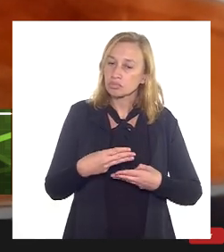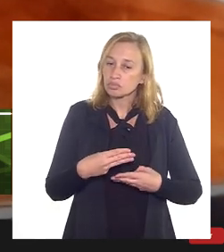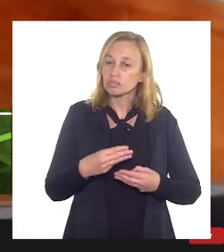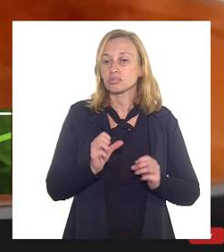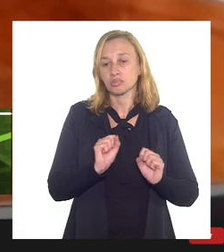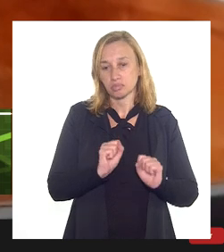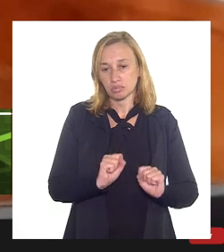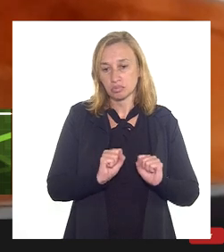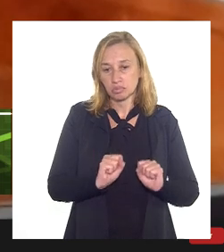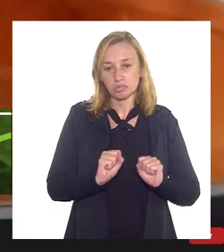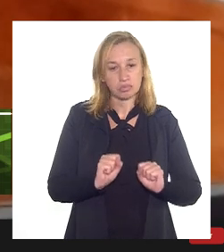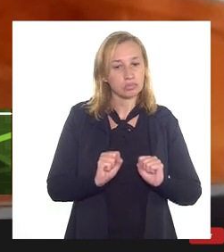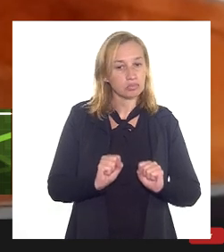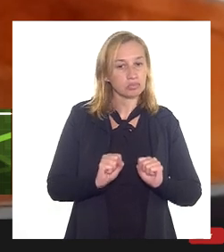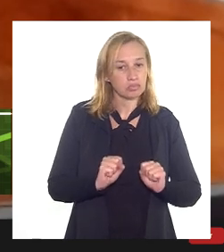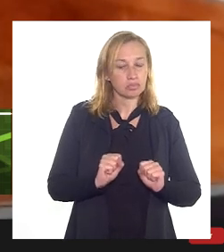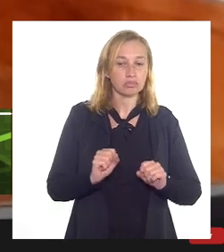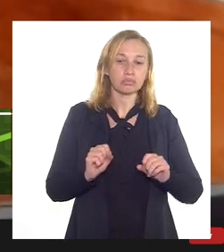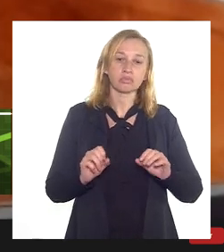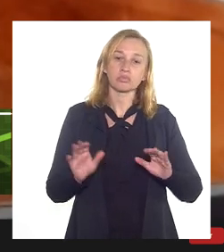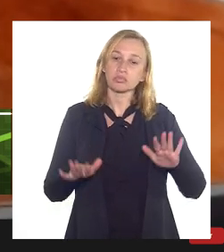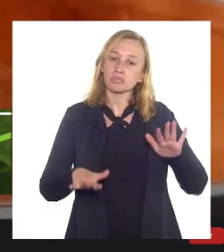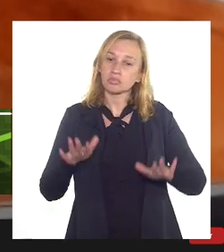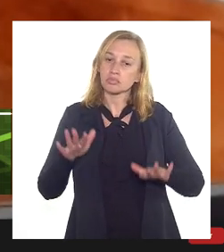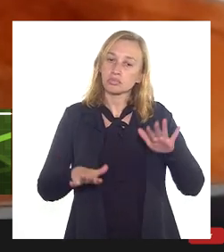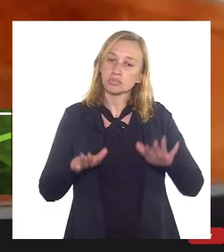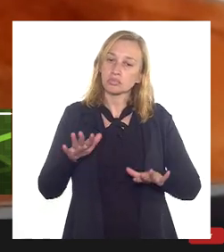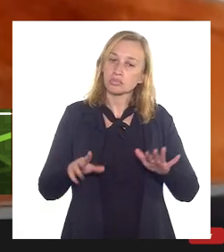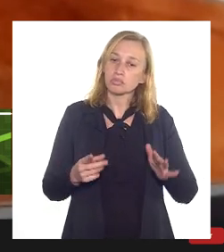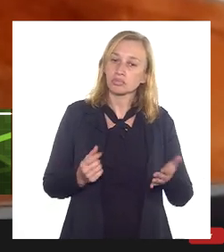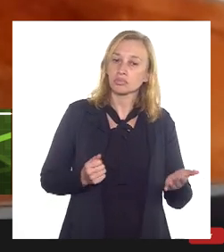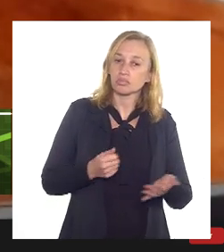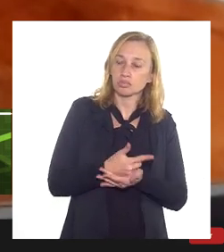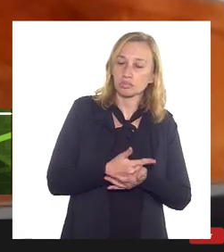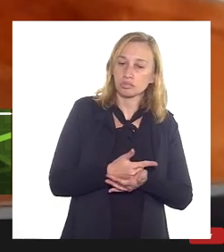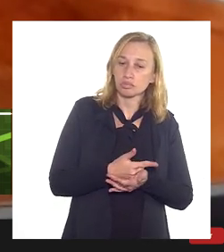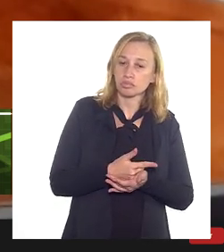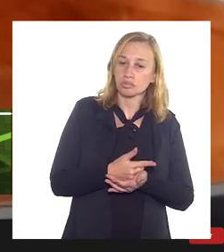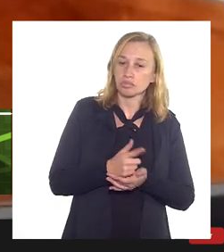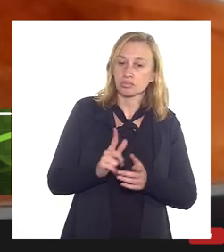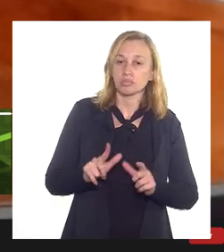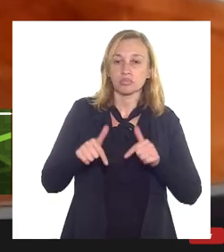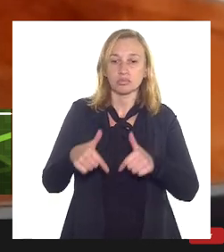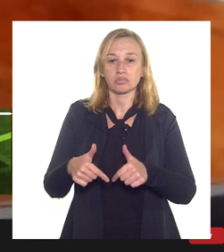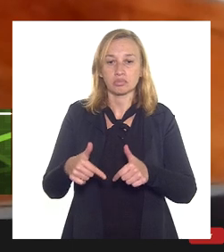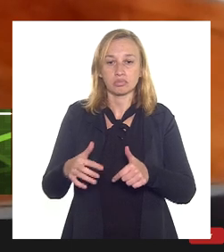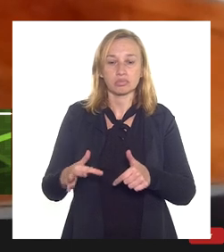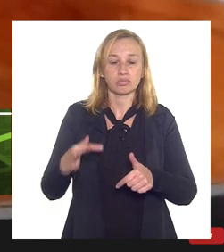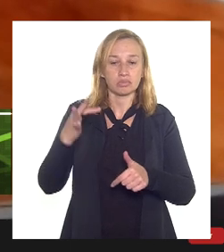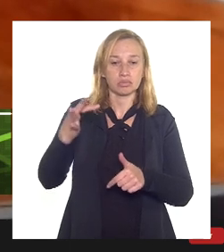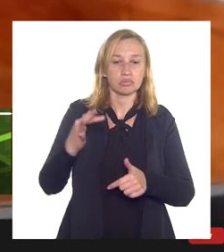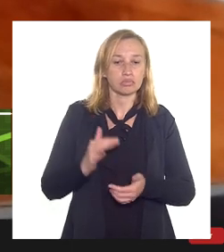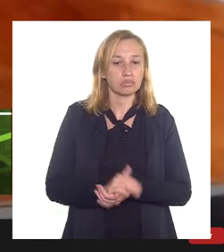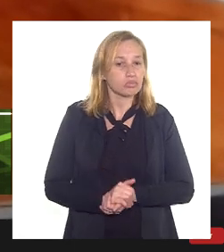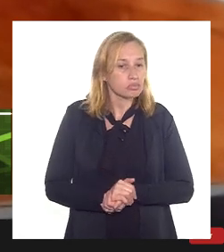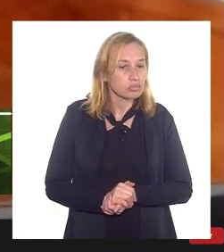vai ser validado com o gasto que vai ser efetuado no normal do campo